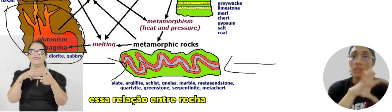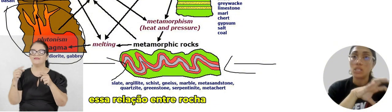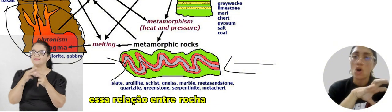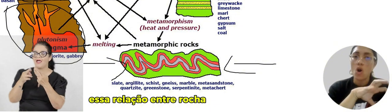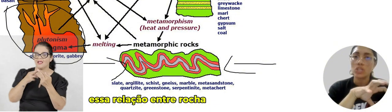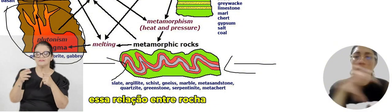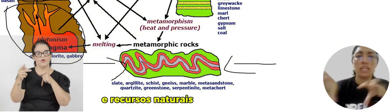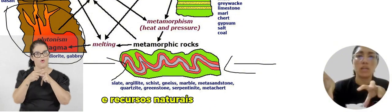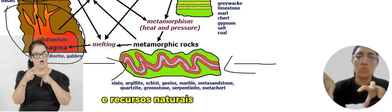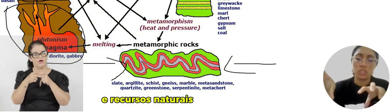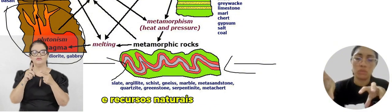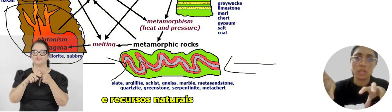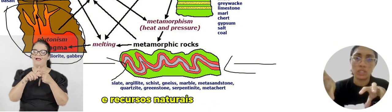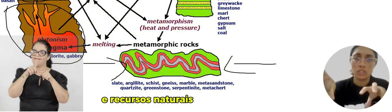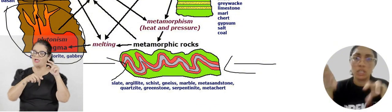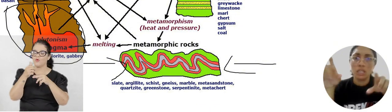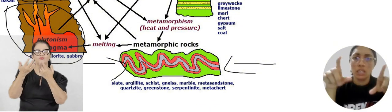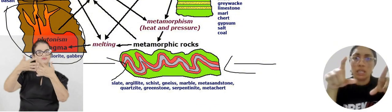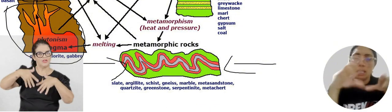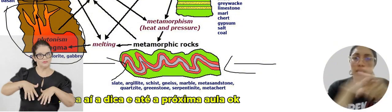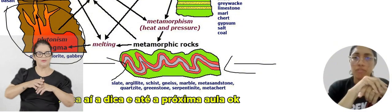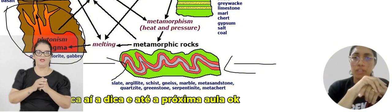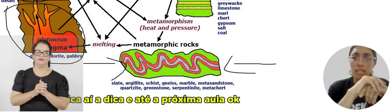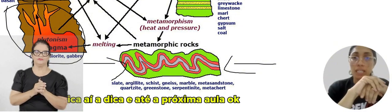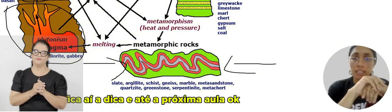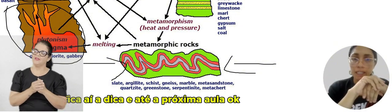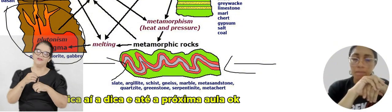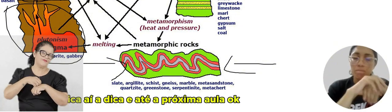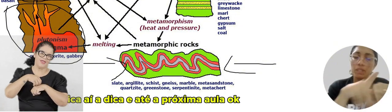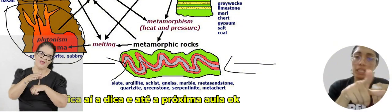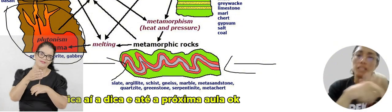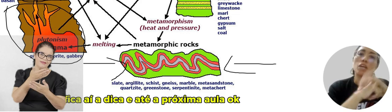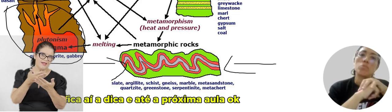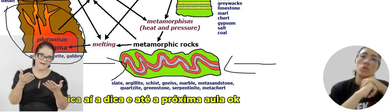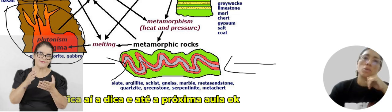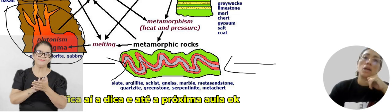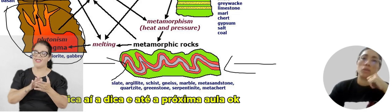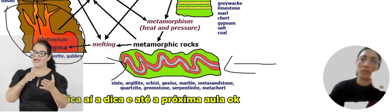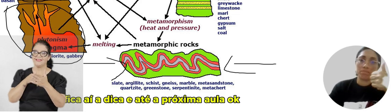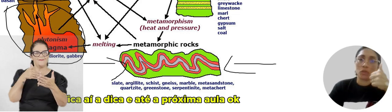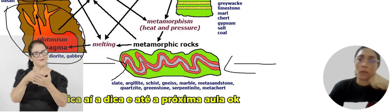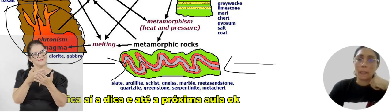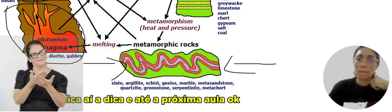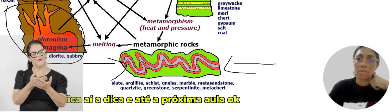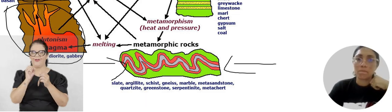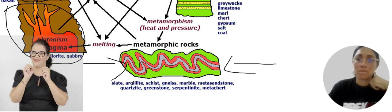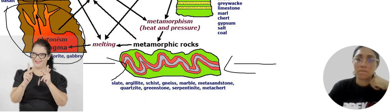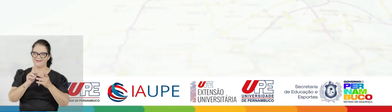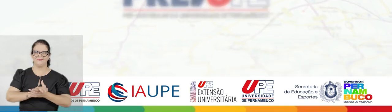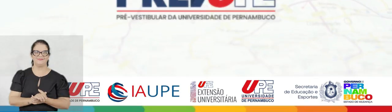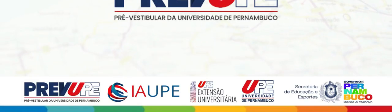relação entre rocha e recursos naturais. E fica aí a dica e até a próxima aula, ok?